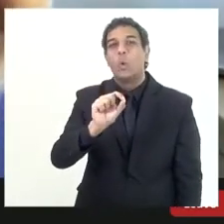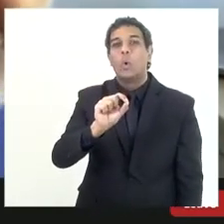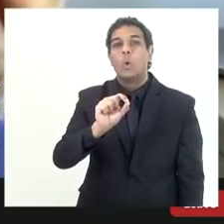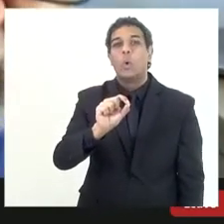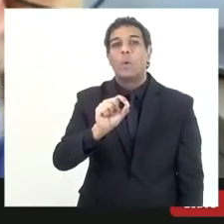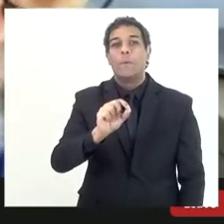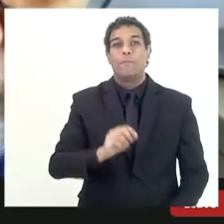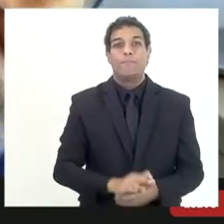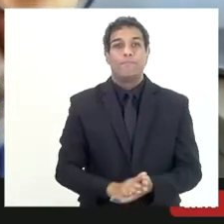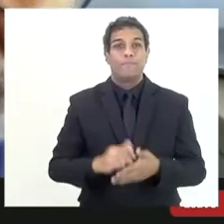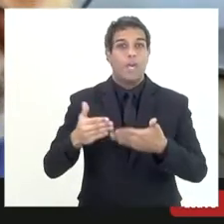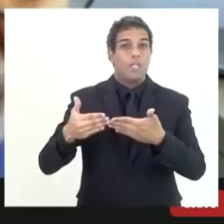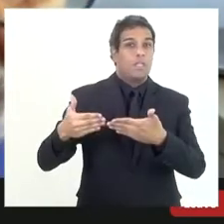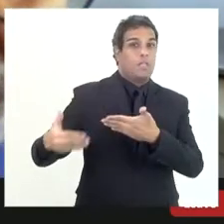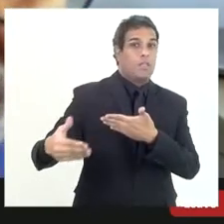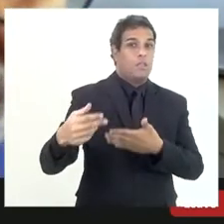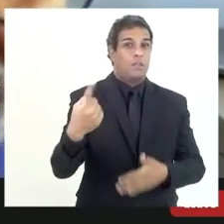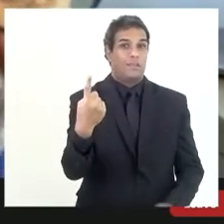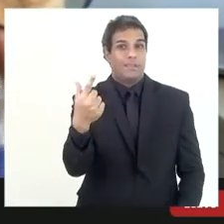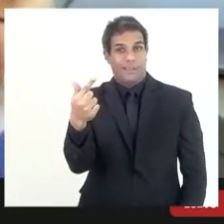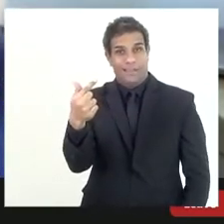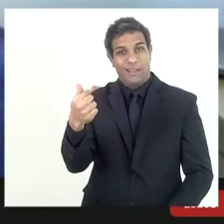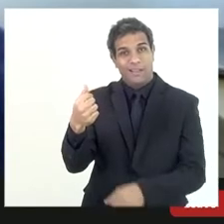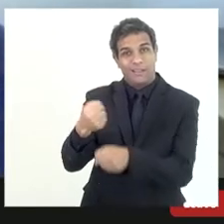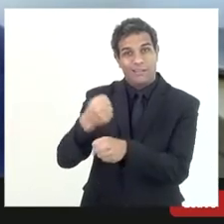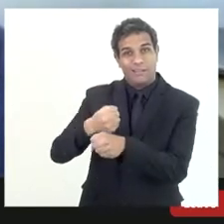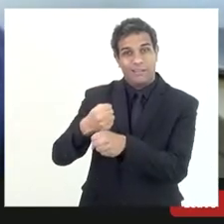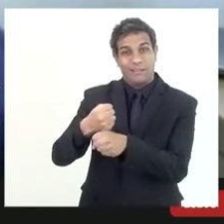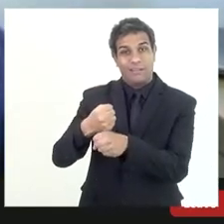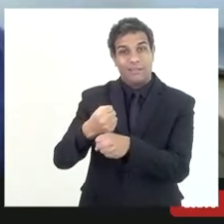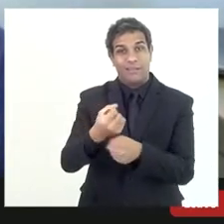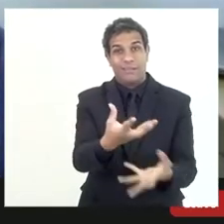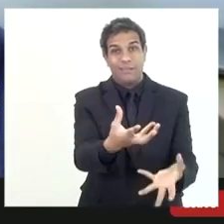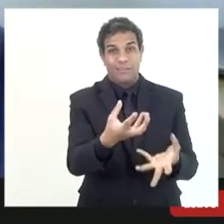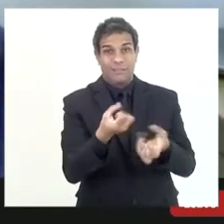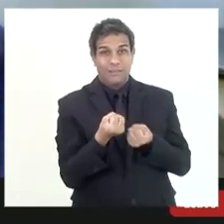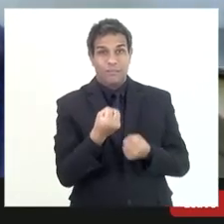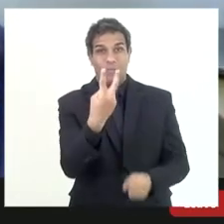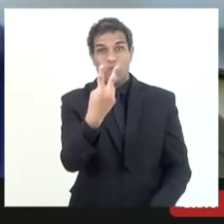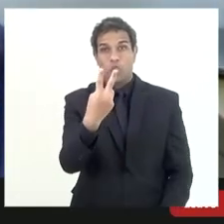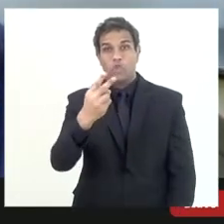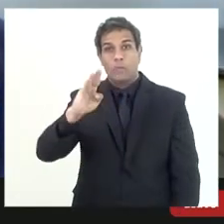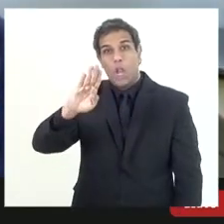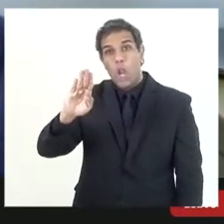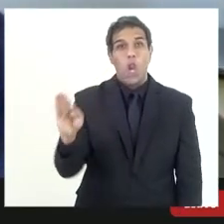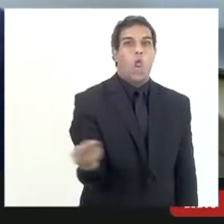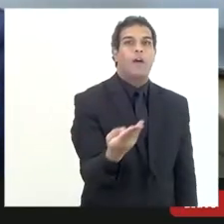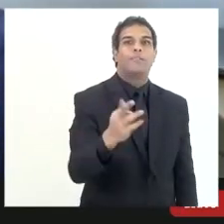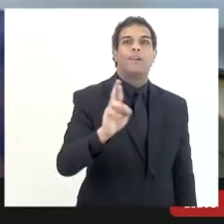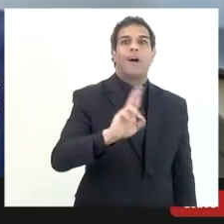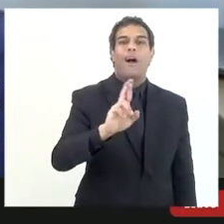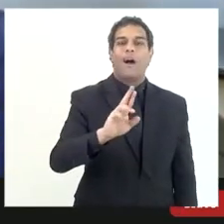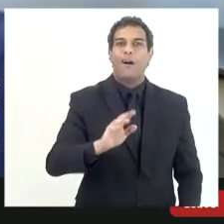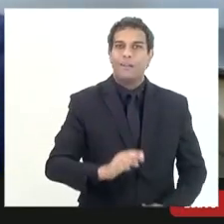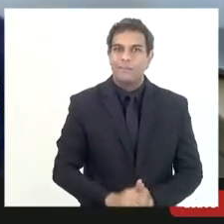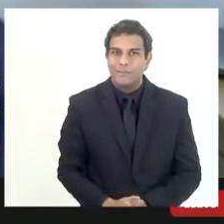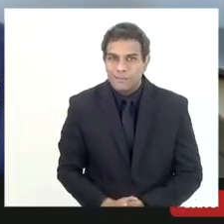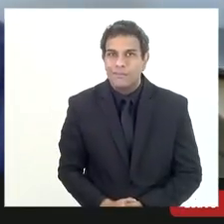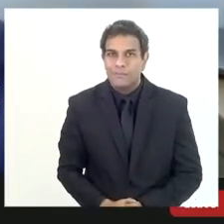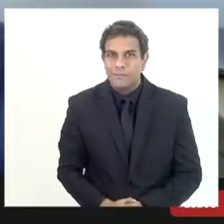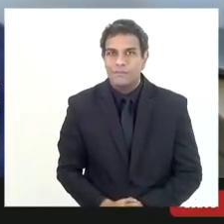17 anos 2,5 bilhões pelo passado